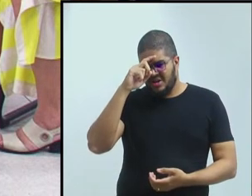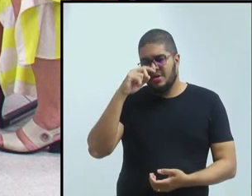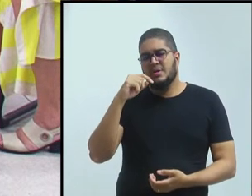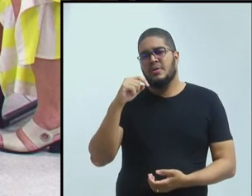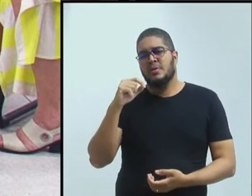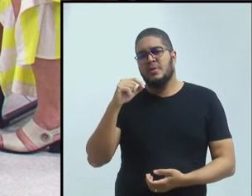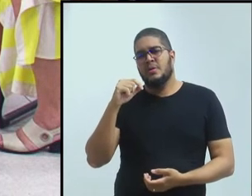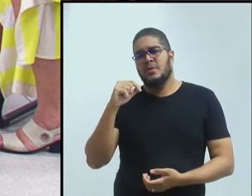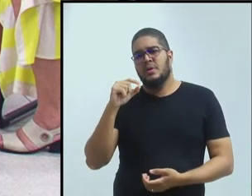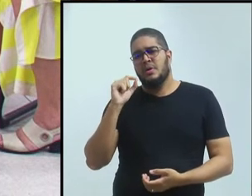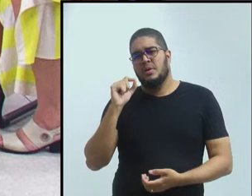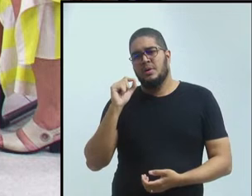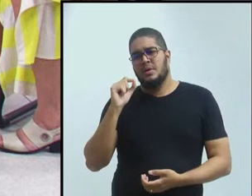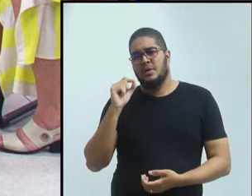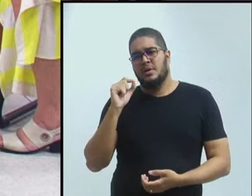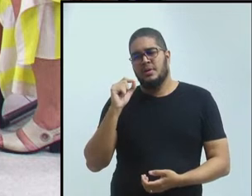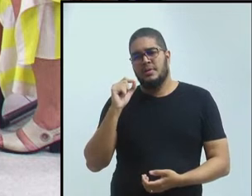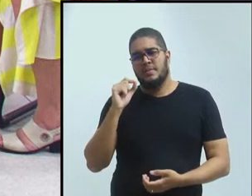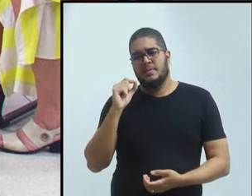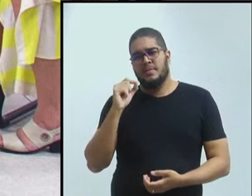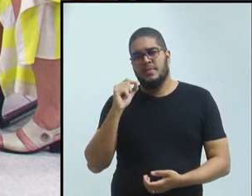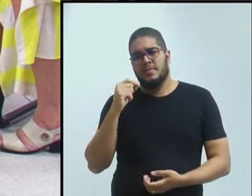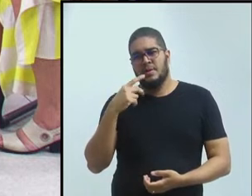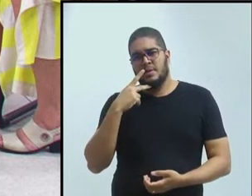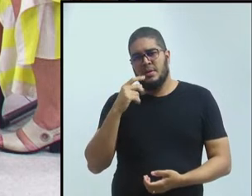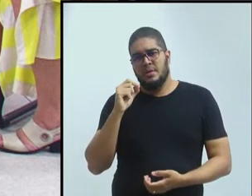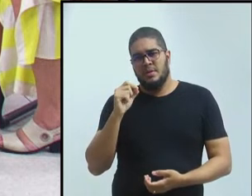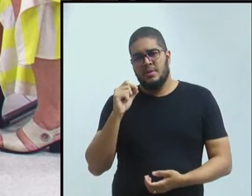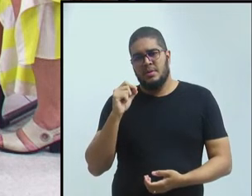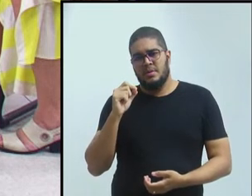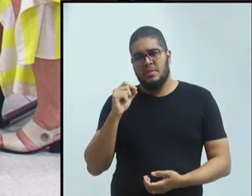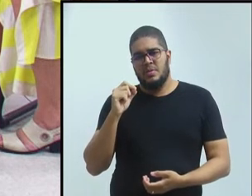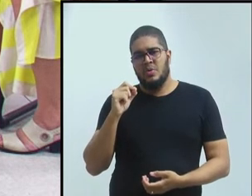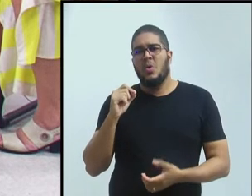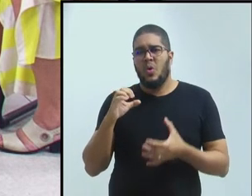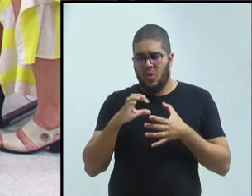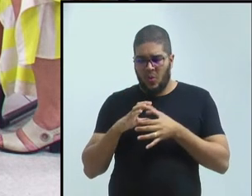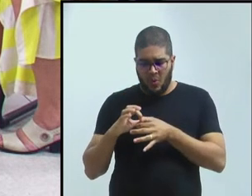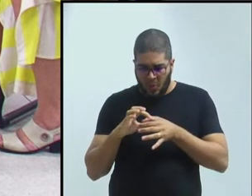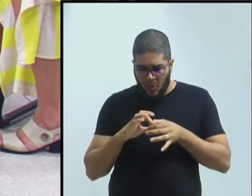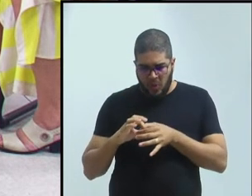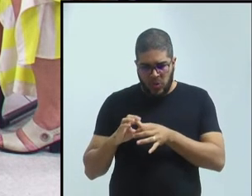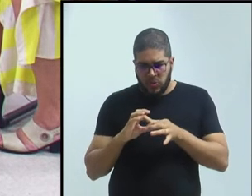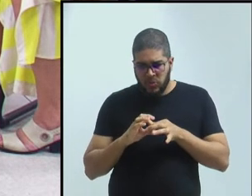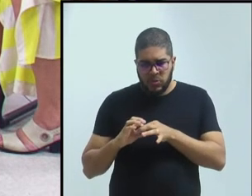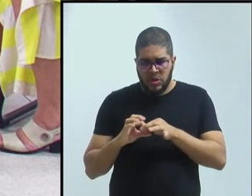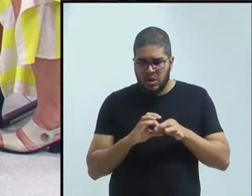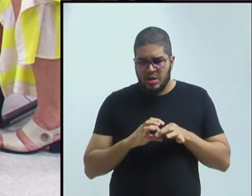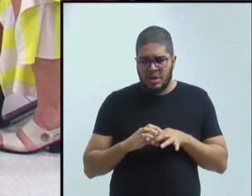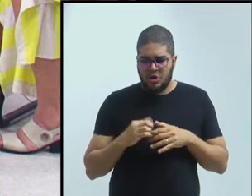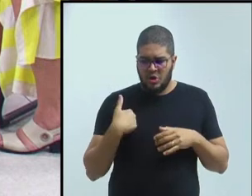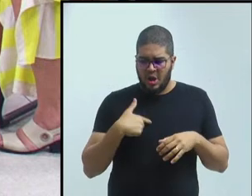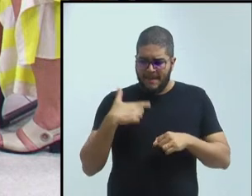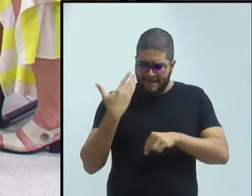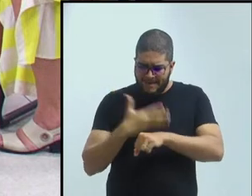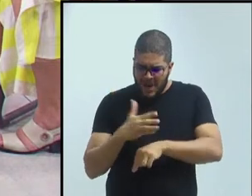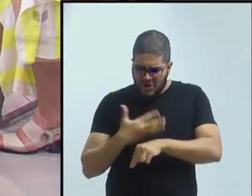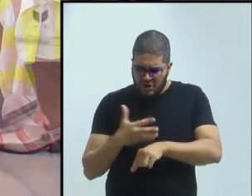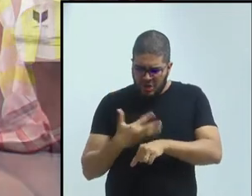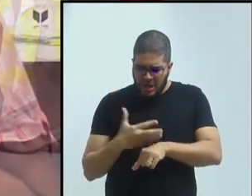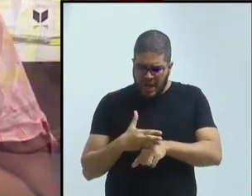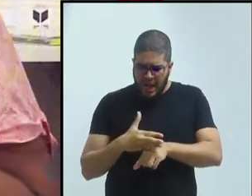aplicar para um contexto desses os critérios que a gente aplicaria para a relação com outras instituições e outros países. Por exemplo,